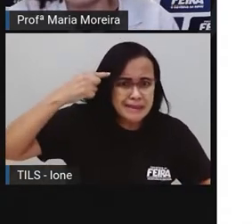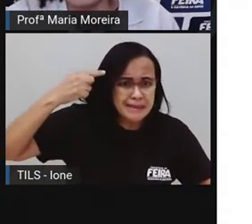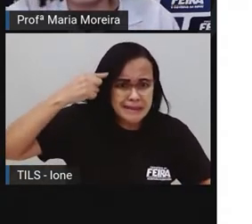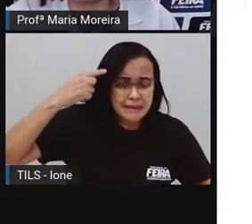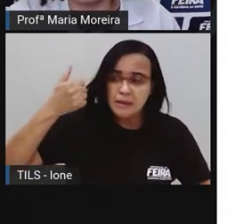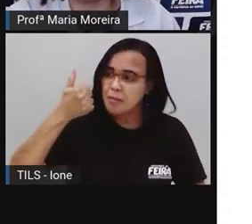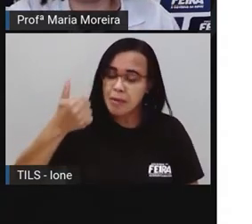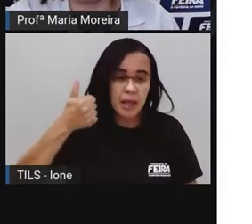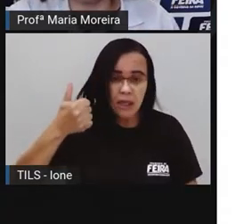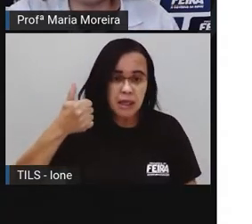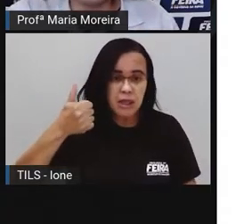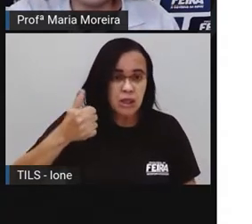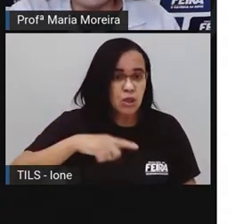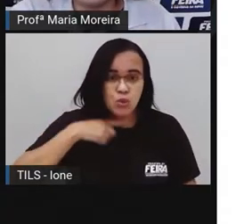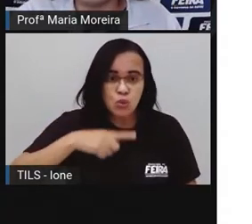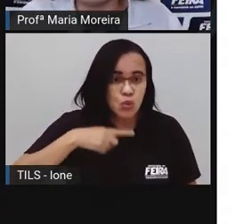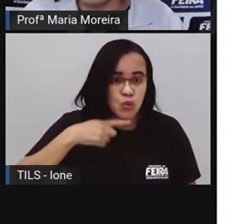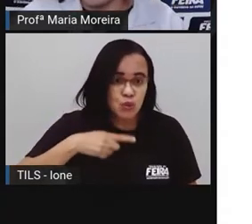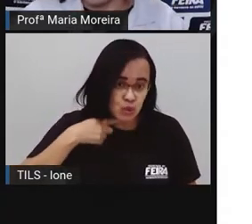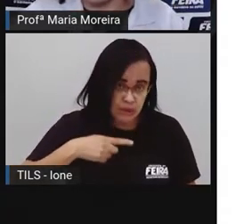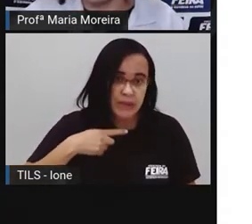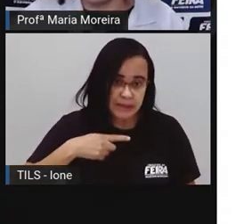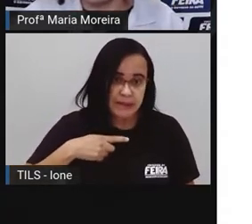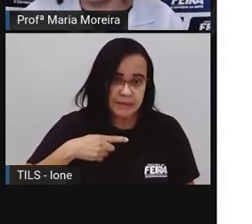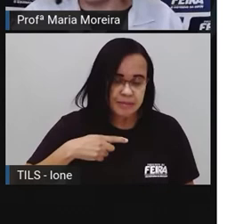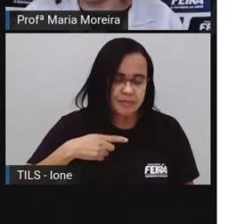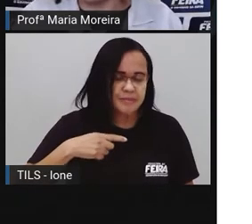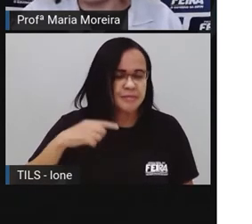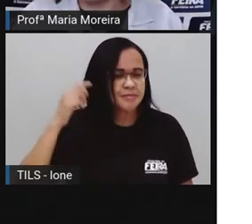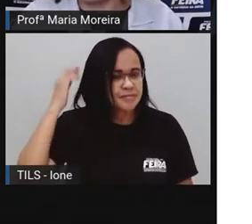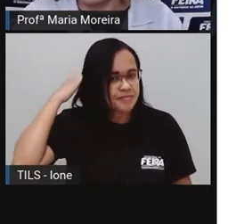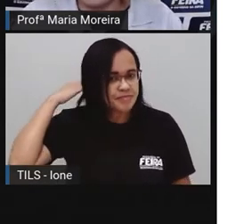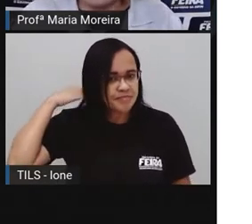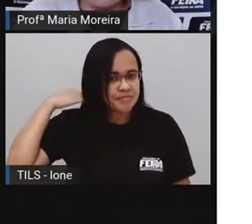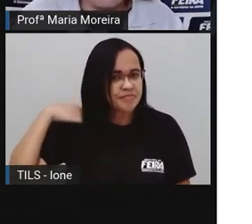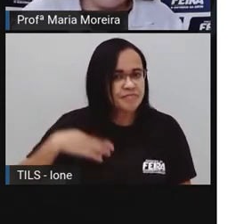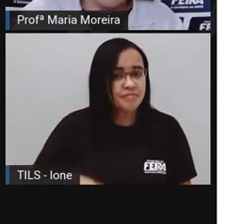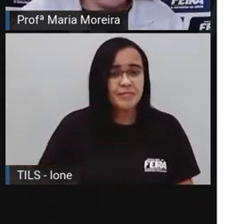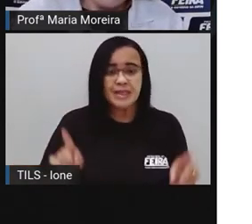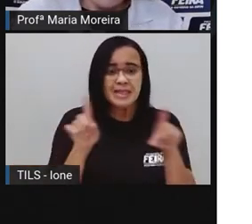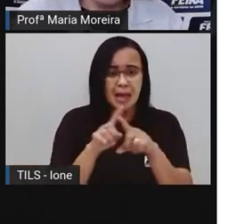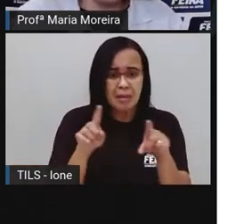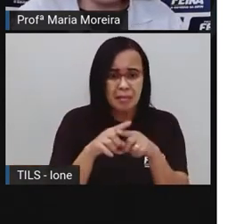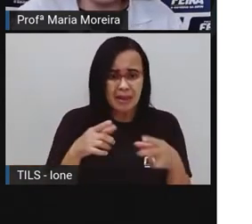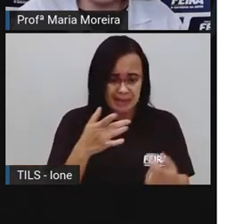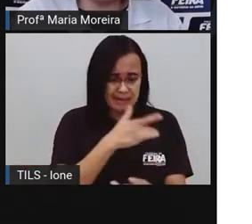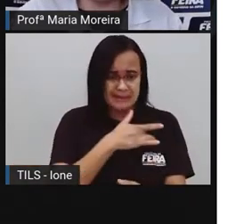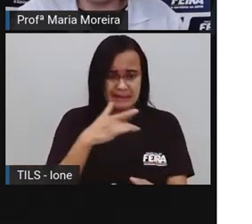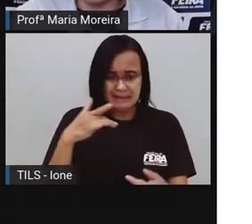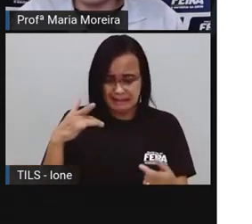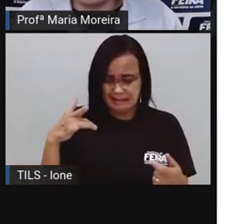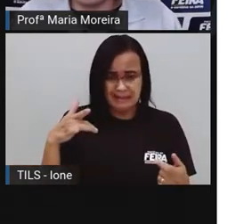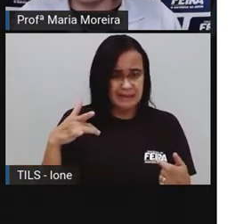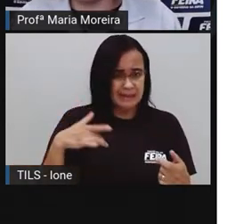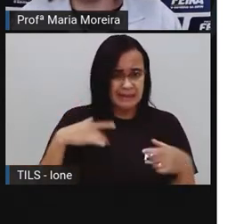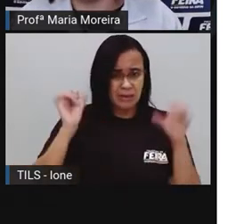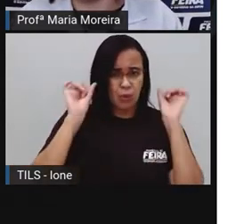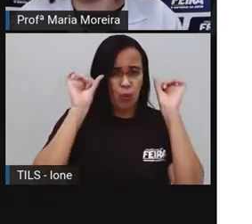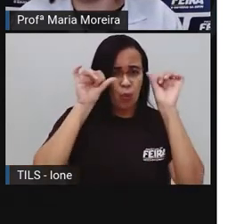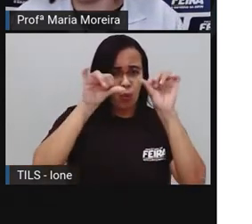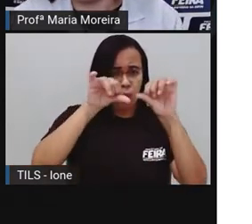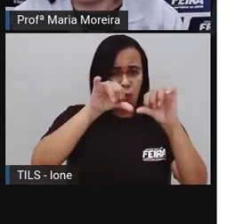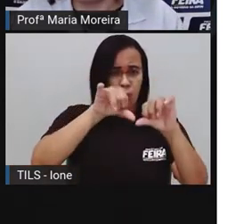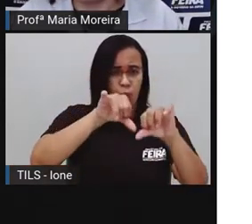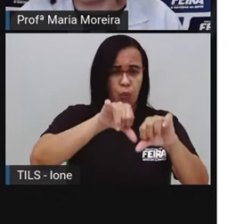barulho. Baixa imunidade. Ô, Pró, mas espera aí, como é que essa baixa imunidade, que é a imunidade, quando ela está baixa,